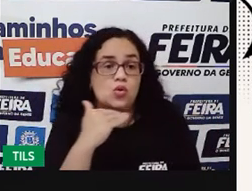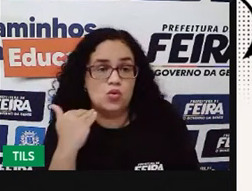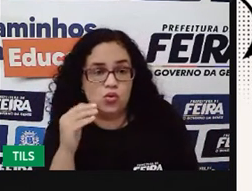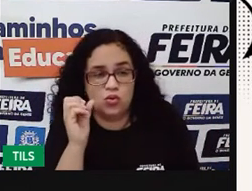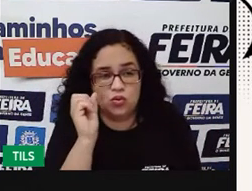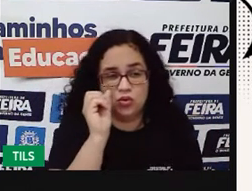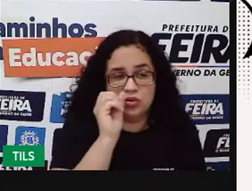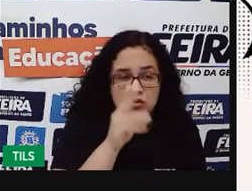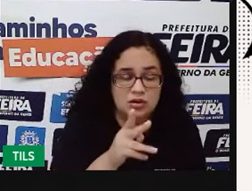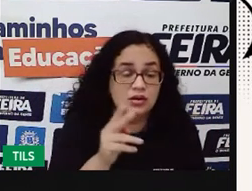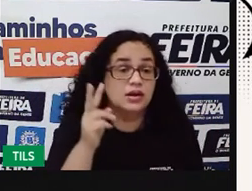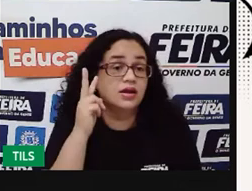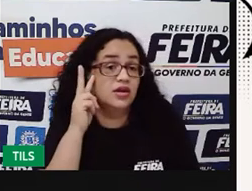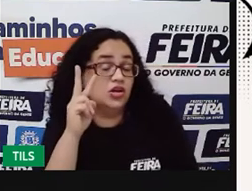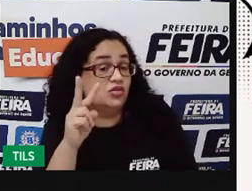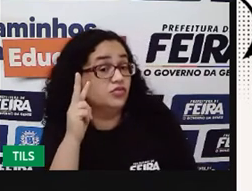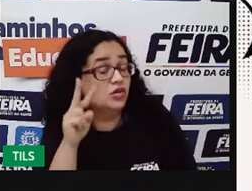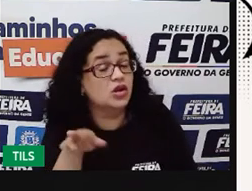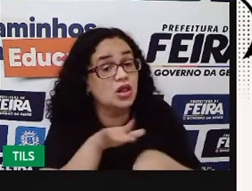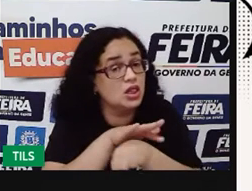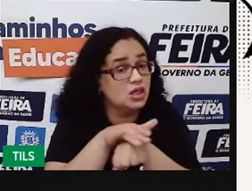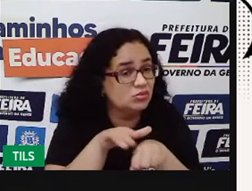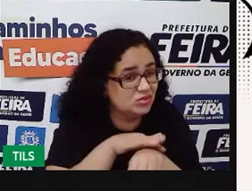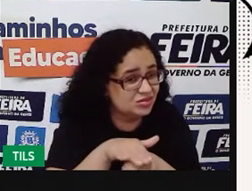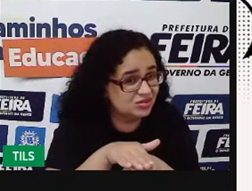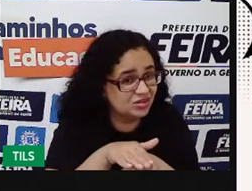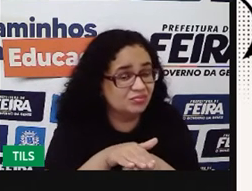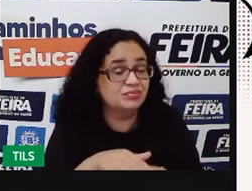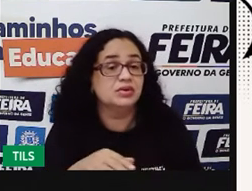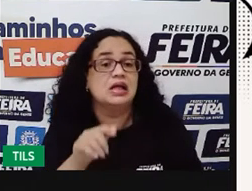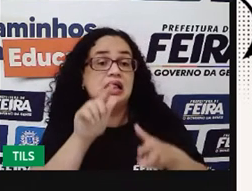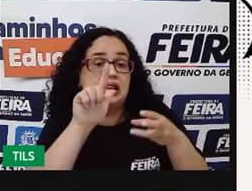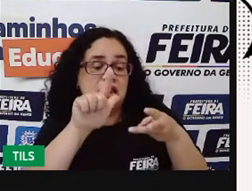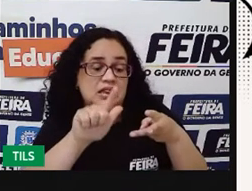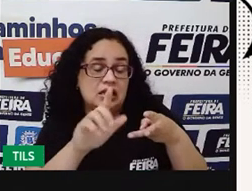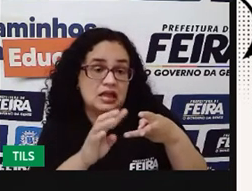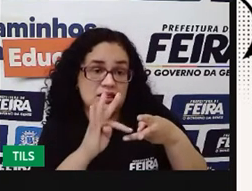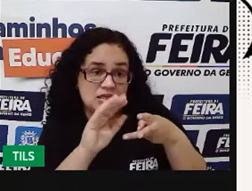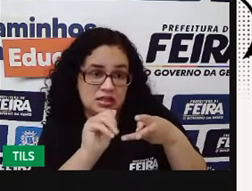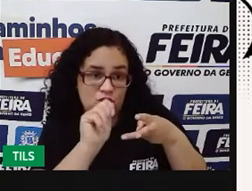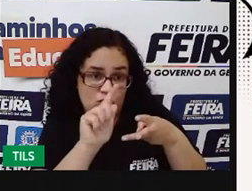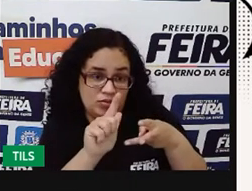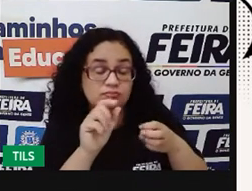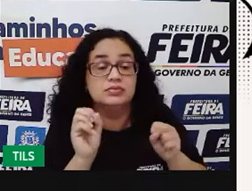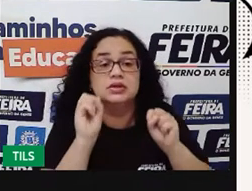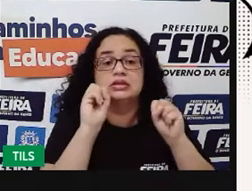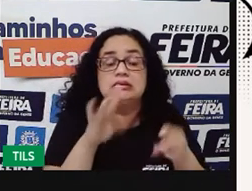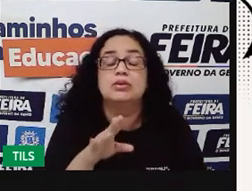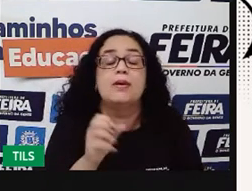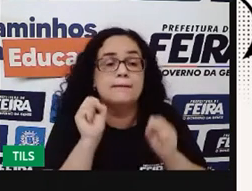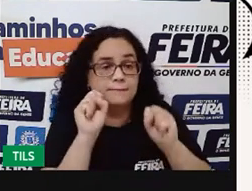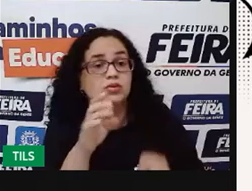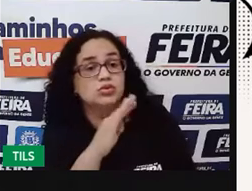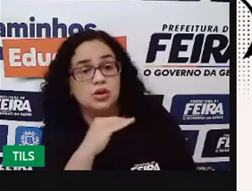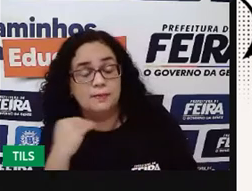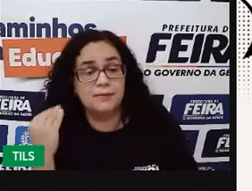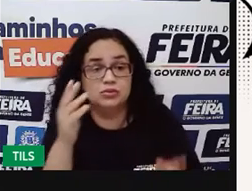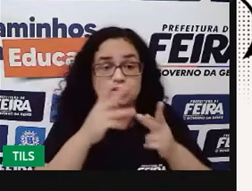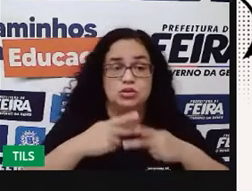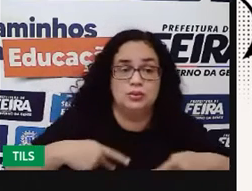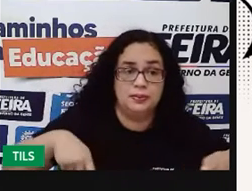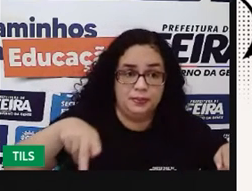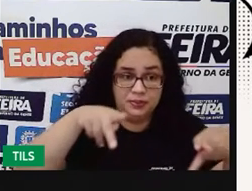certo? Então, a gente vê se uma doença ela é muito letal, quer dizer que ela tem um grande poder de causar a morte naquela população,